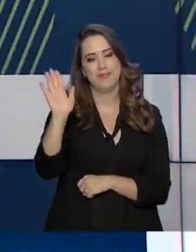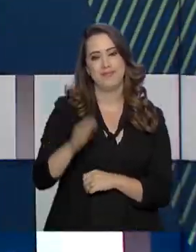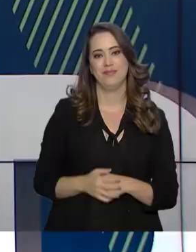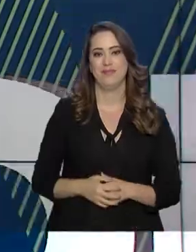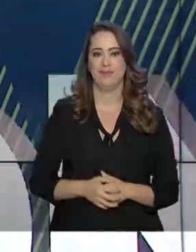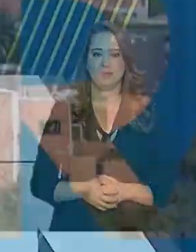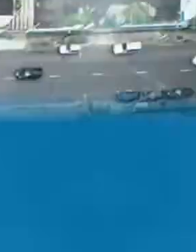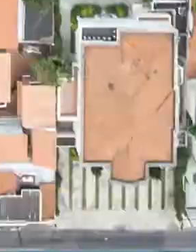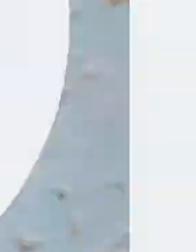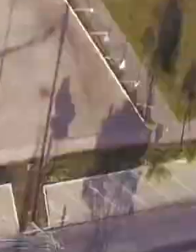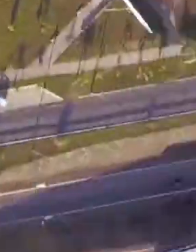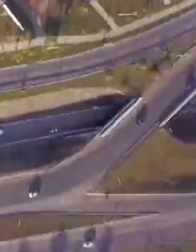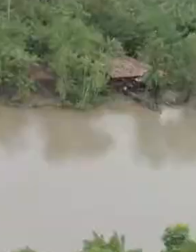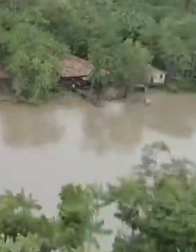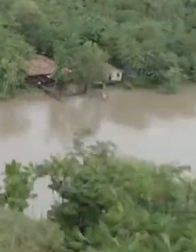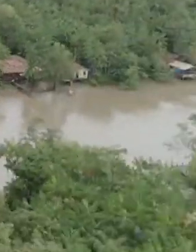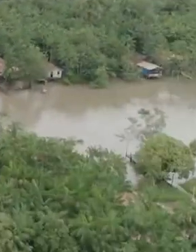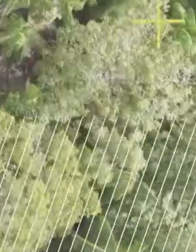segunda.